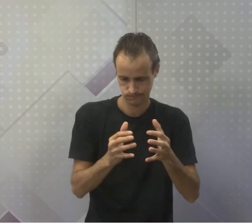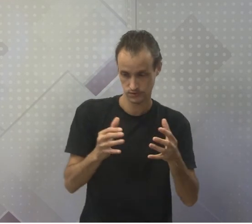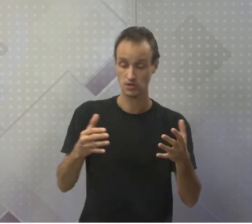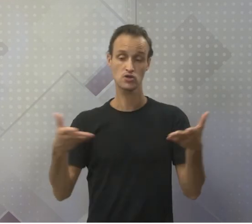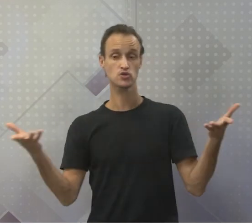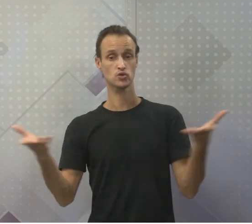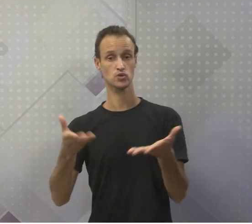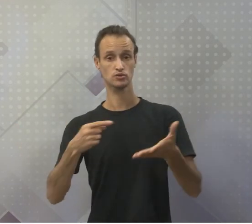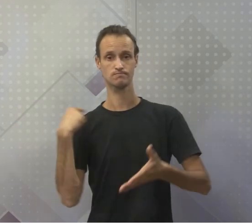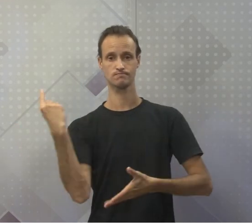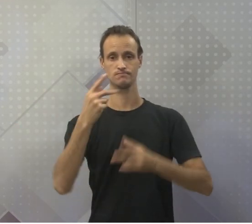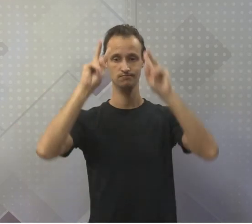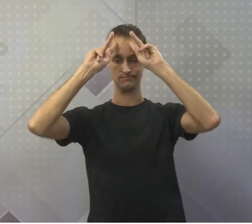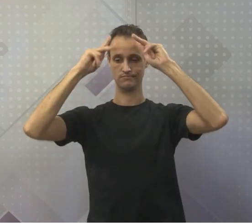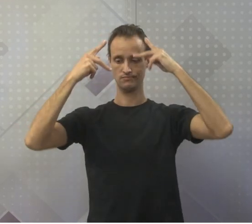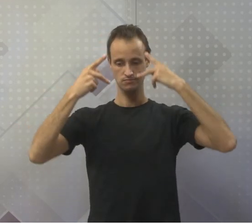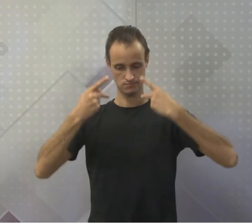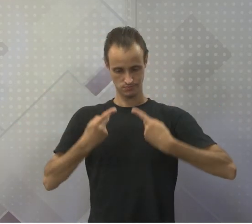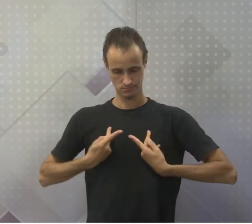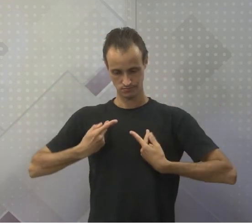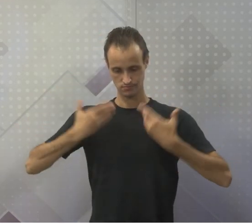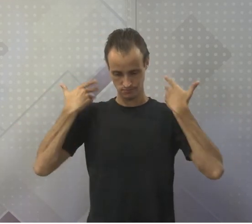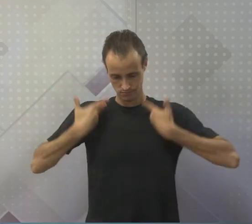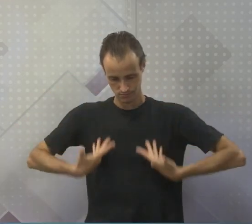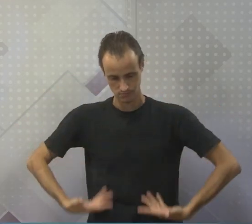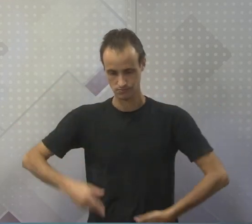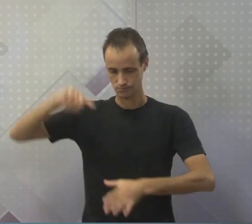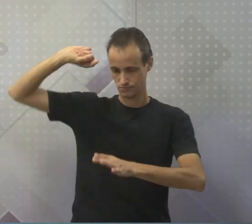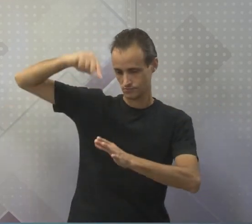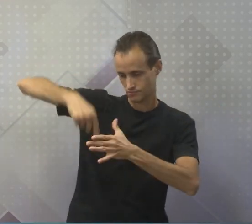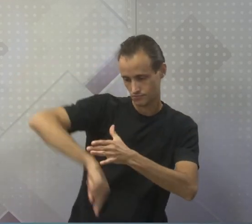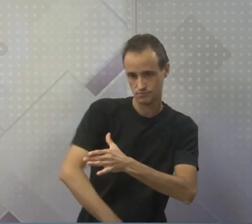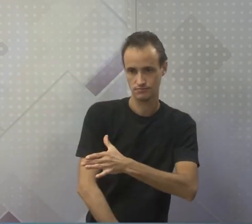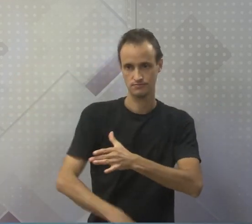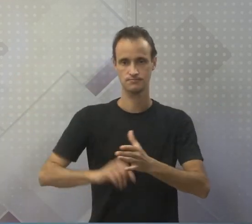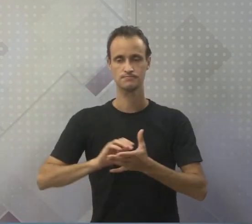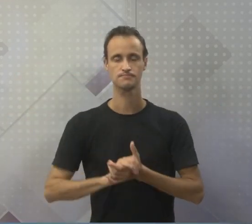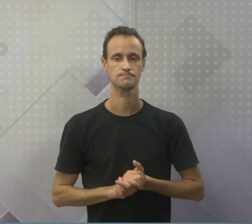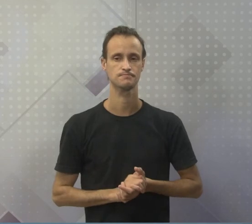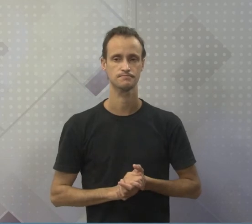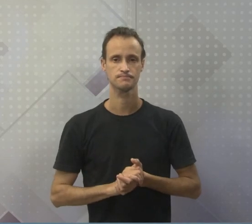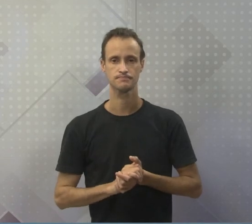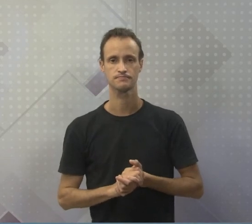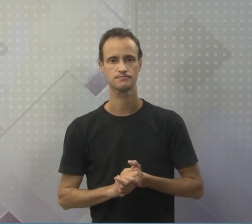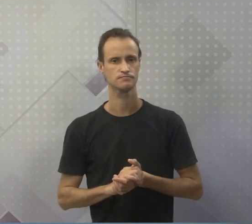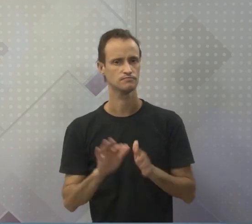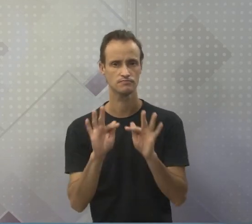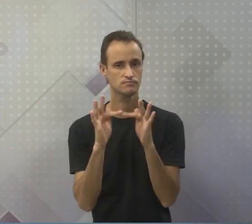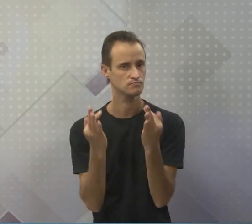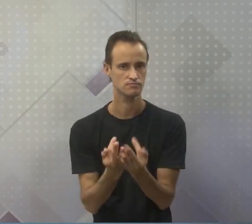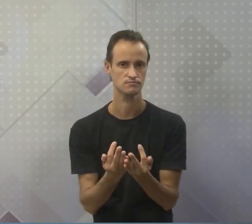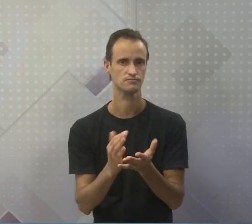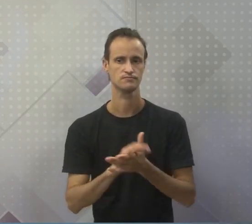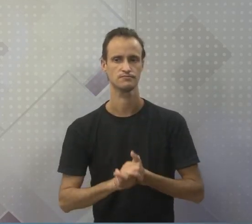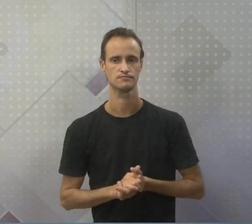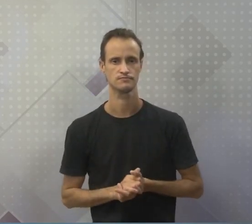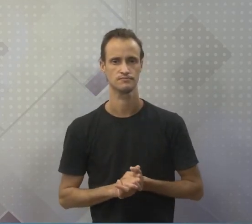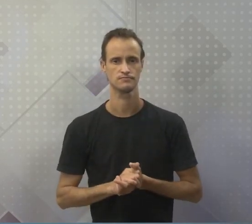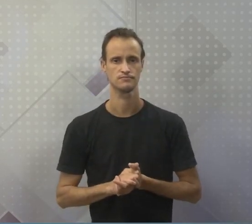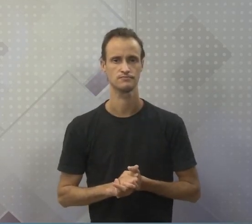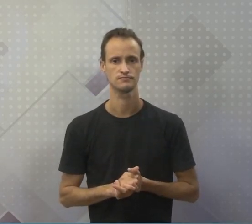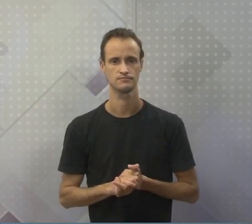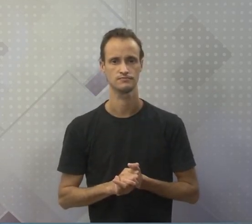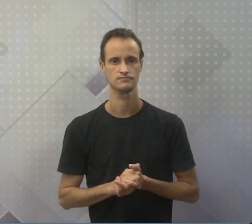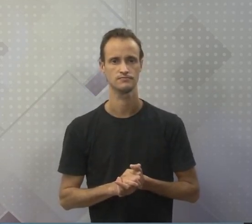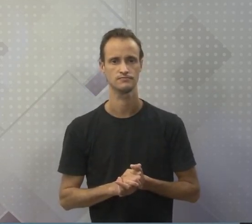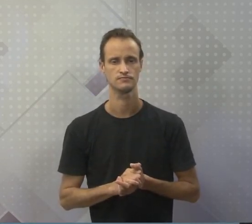hoje nós estamos aqui, organismos complexos. Então pessoal, preste atenção, é muito simples, qual é